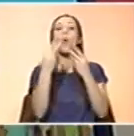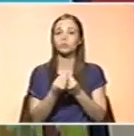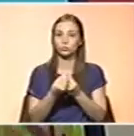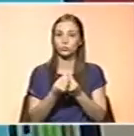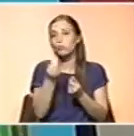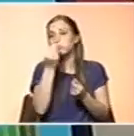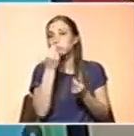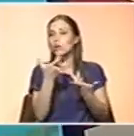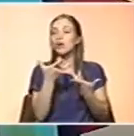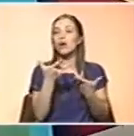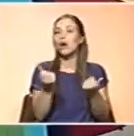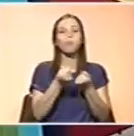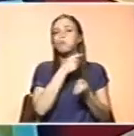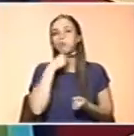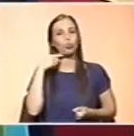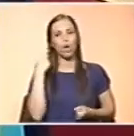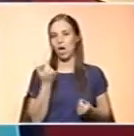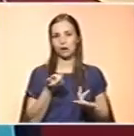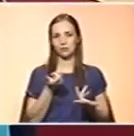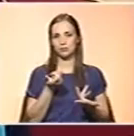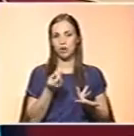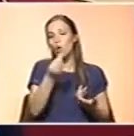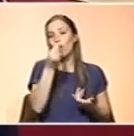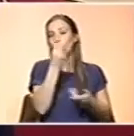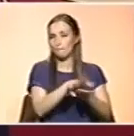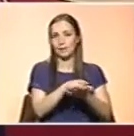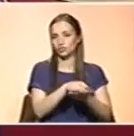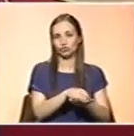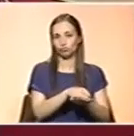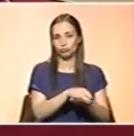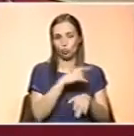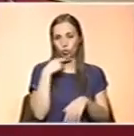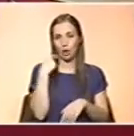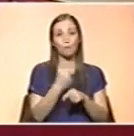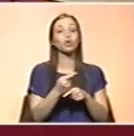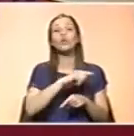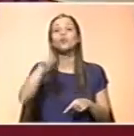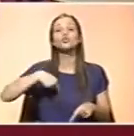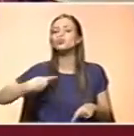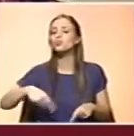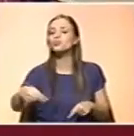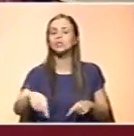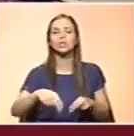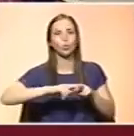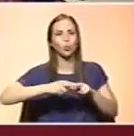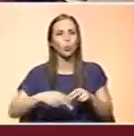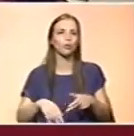alcançáveis. Através da quantidade de pássaros que consumimos. Nós não consumimos todos os dias atum,